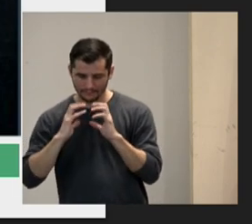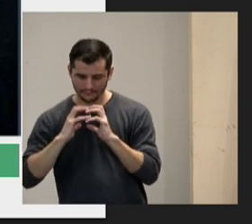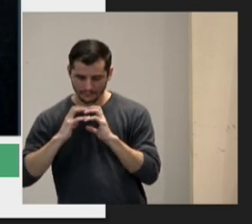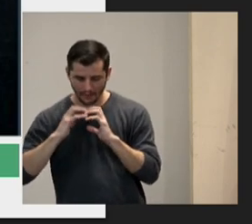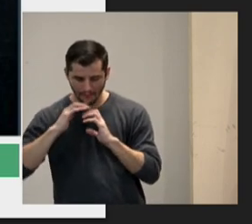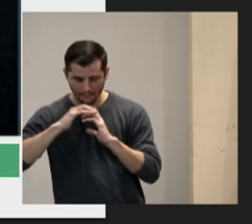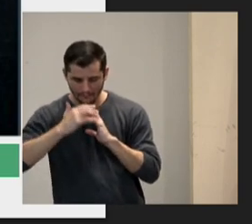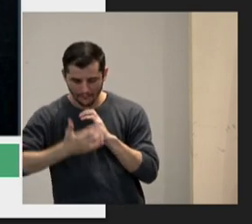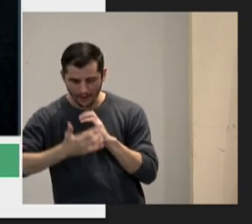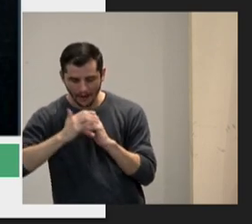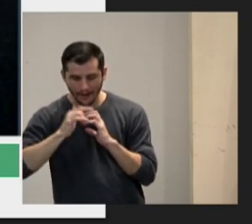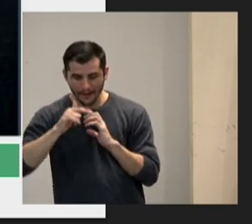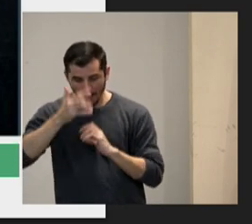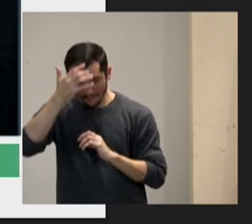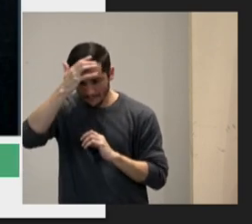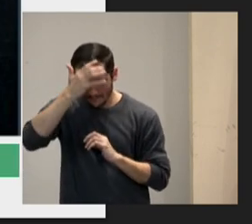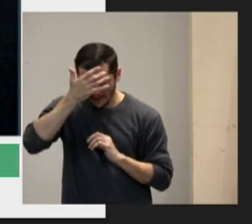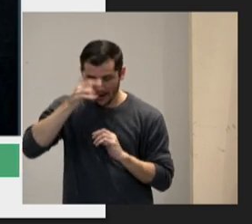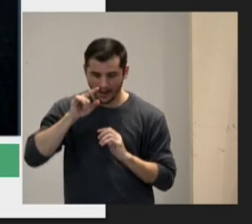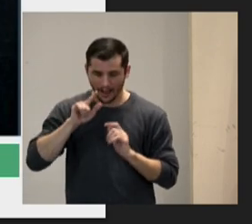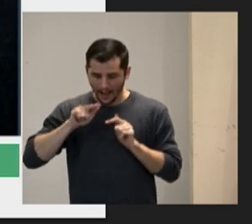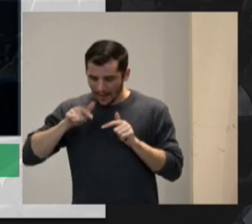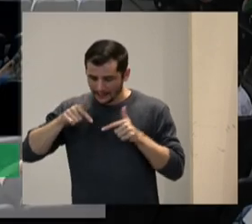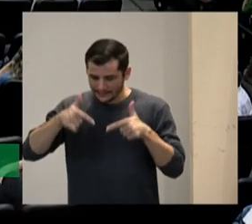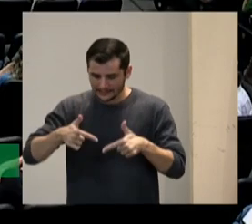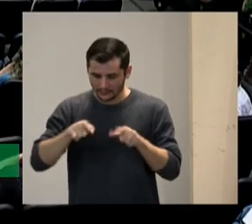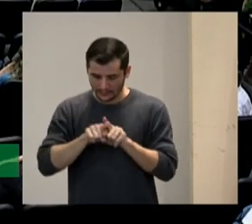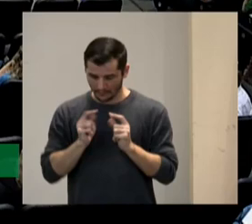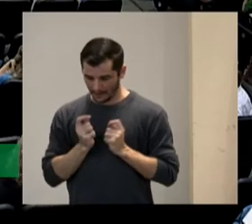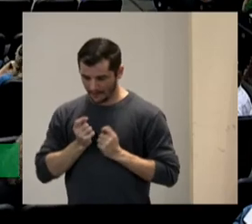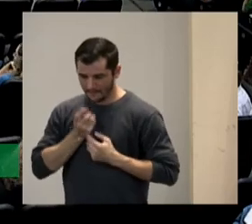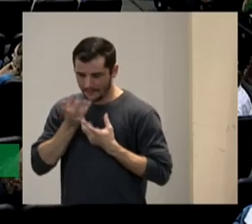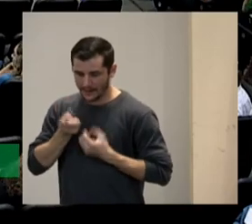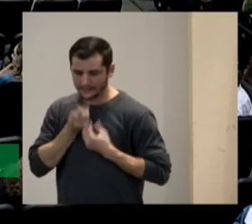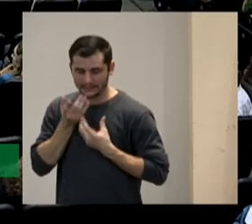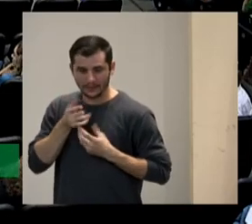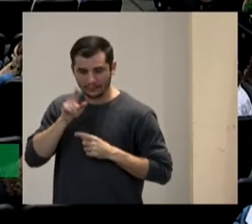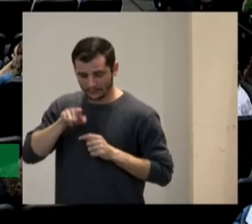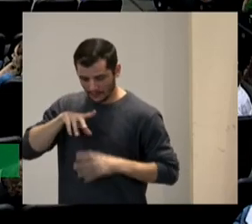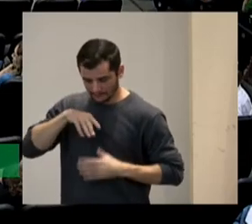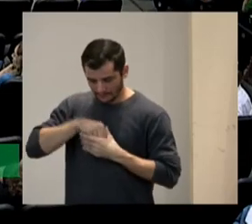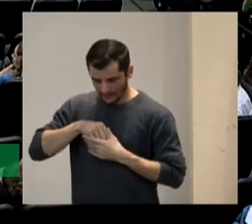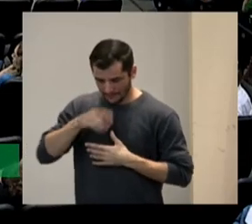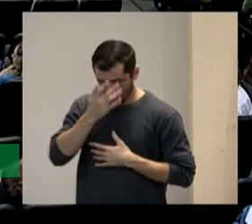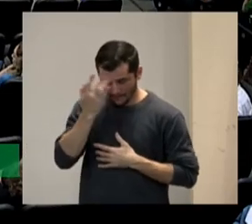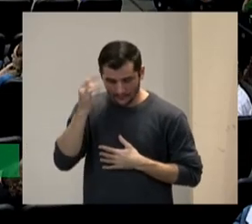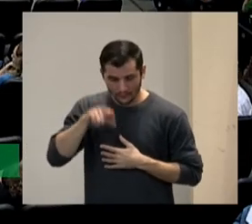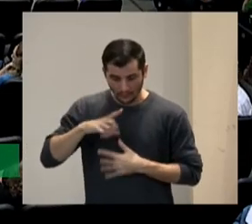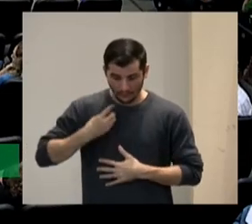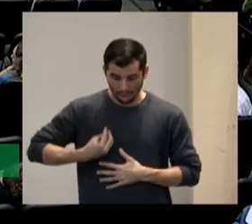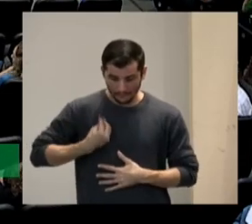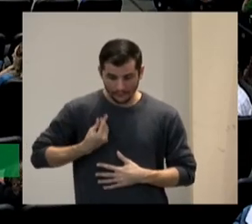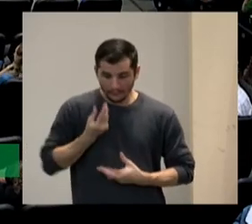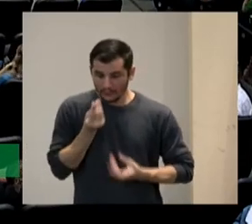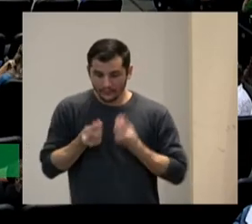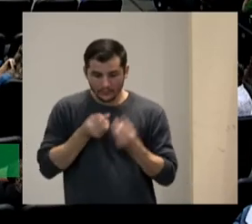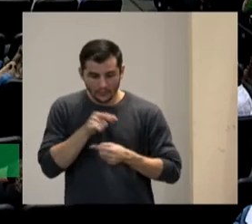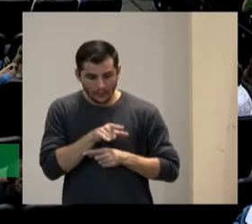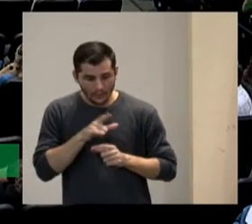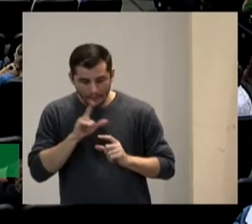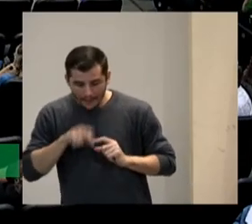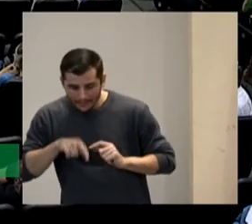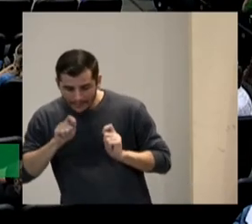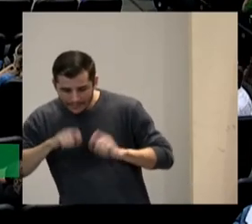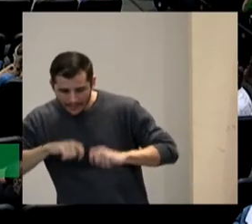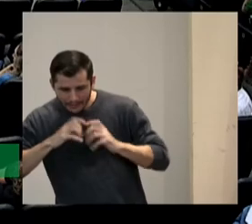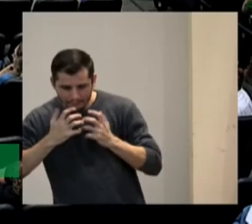ação e expressão toda a parte que eu traduziria de alguma forma com aquela execução por